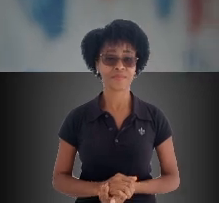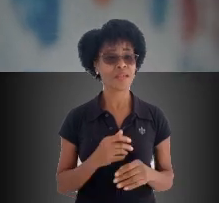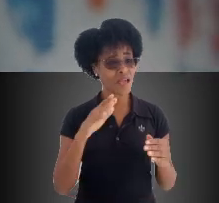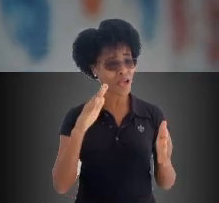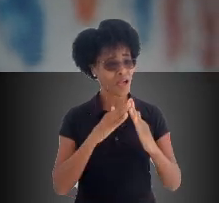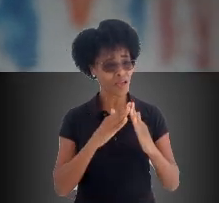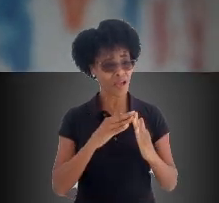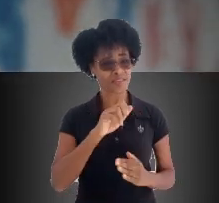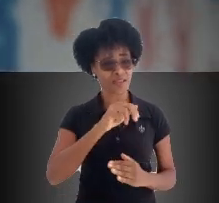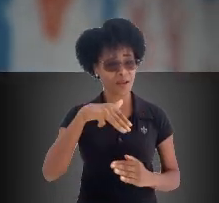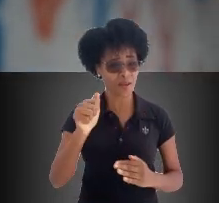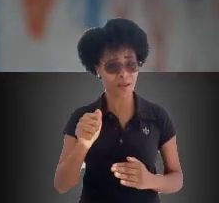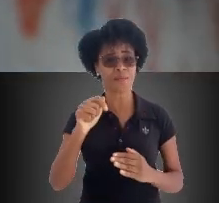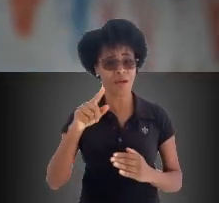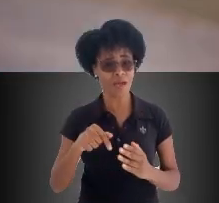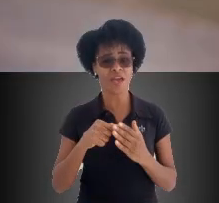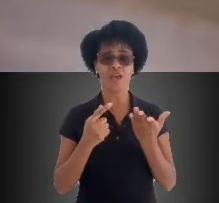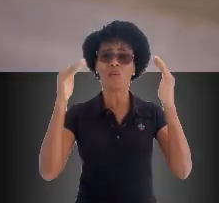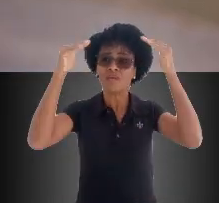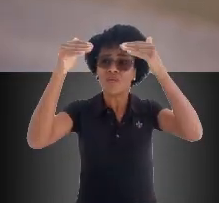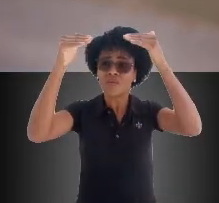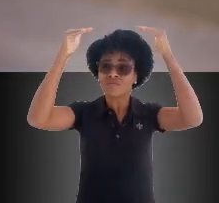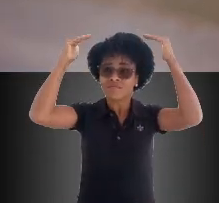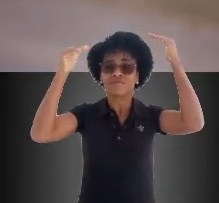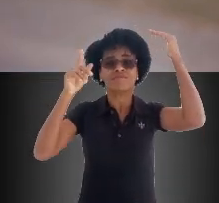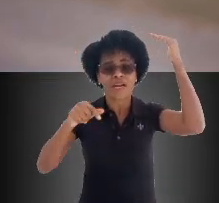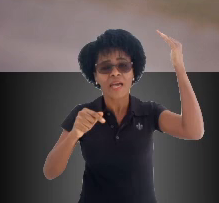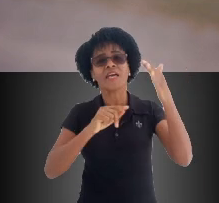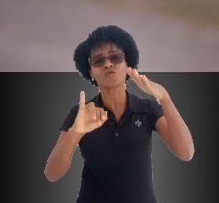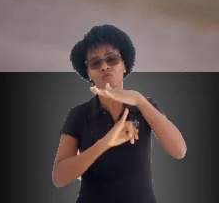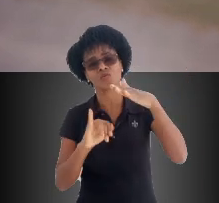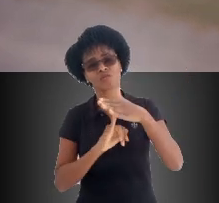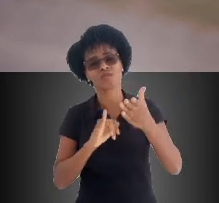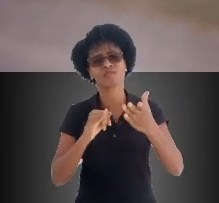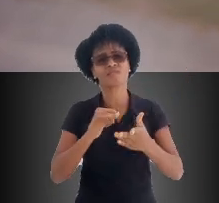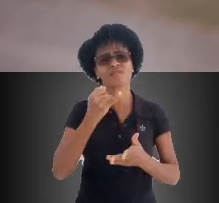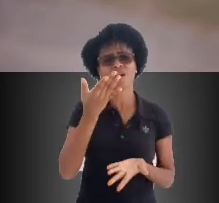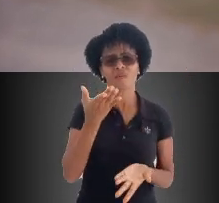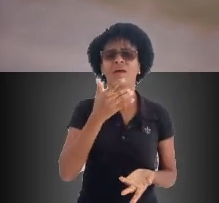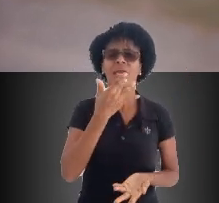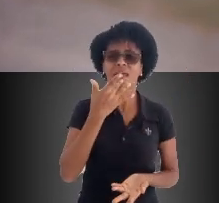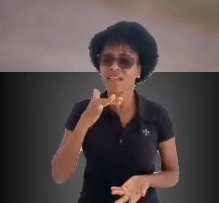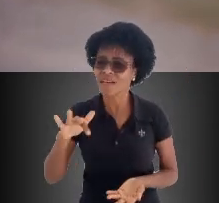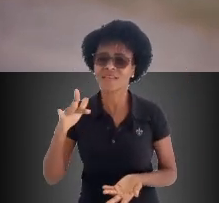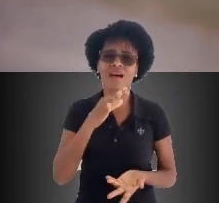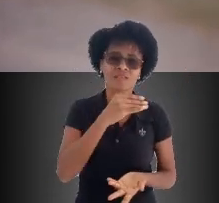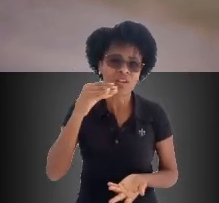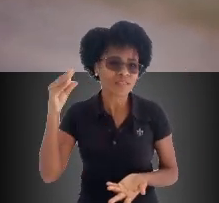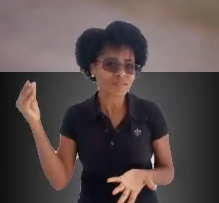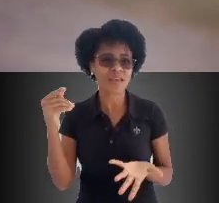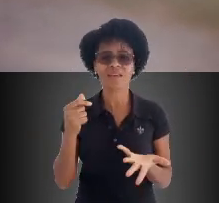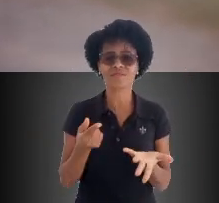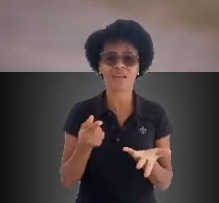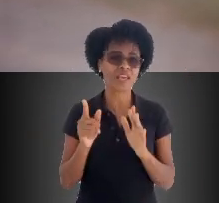A Casa Ama é um abrigo institucional. Nós trabalhamos com abrigamento de crianças e adolescentes, situação de vulnerabilidade social ou